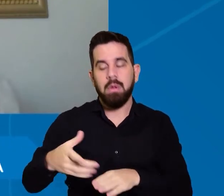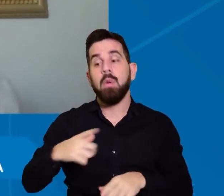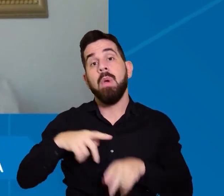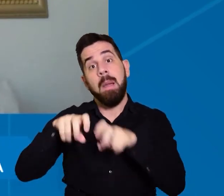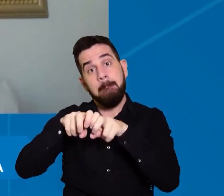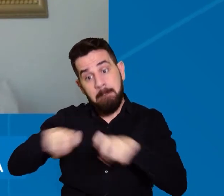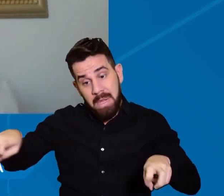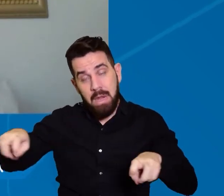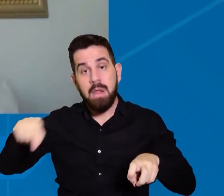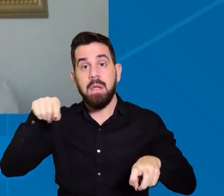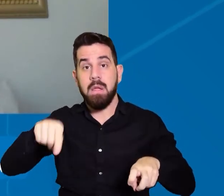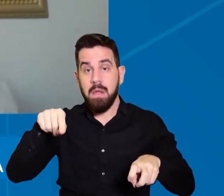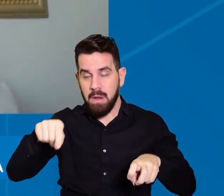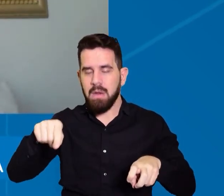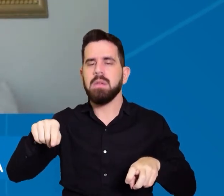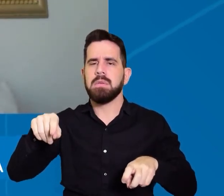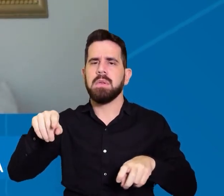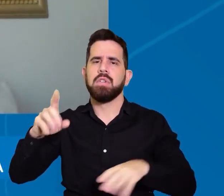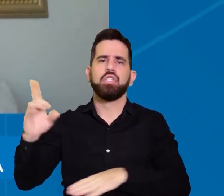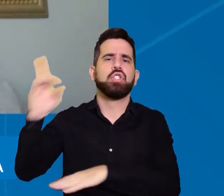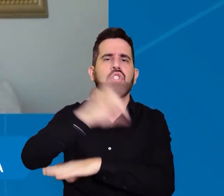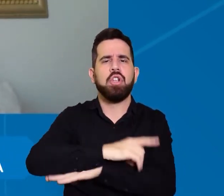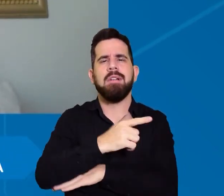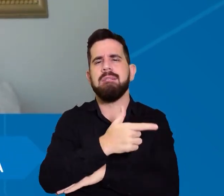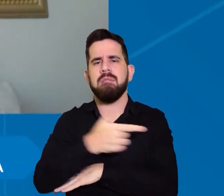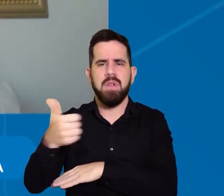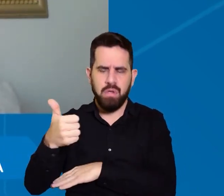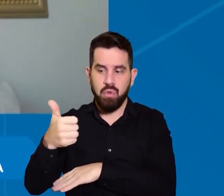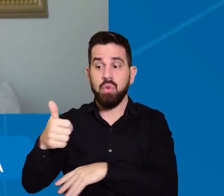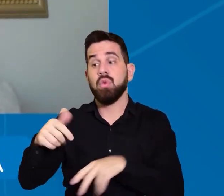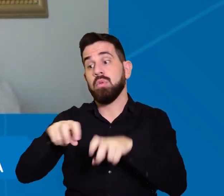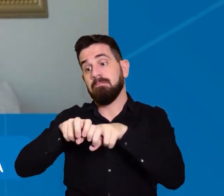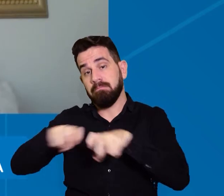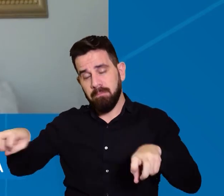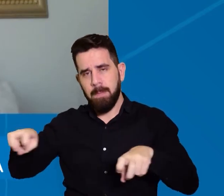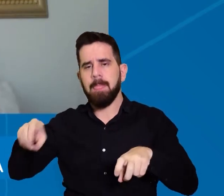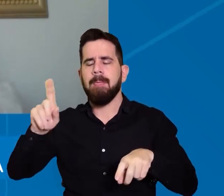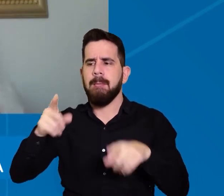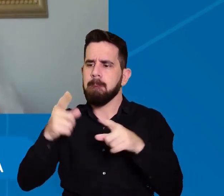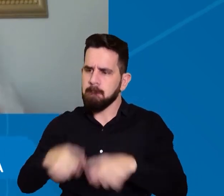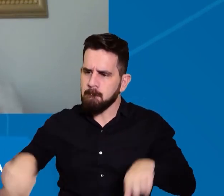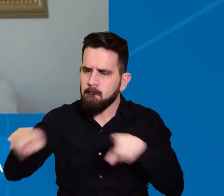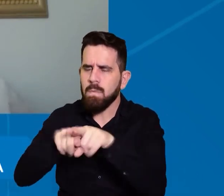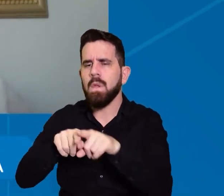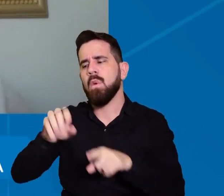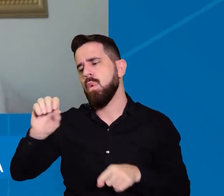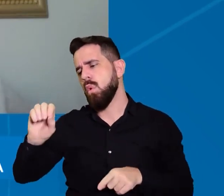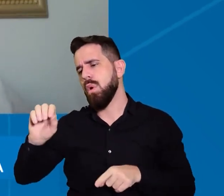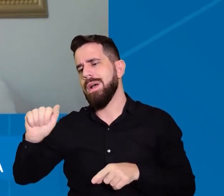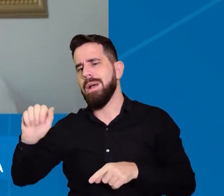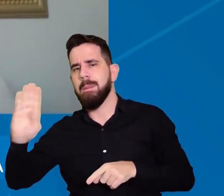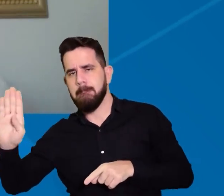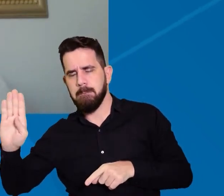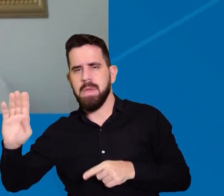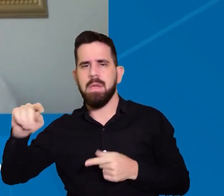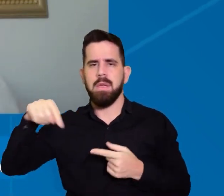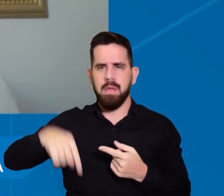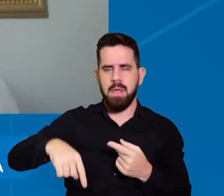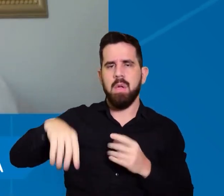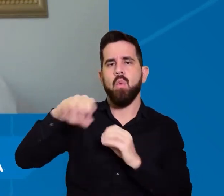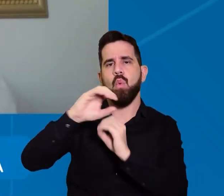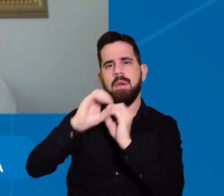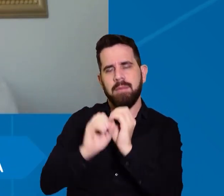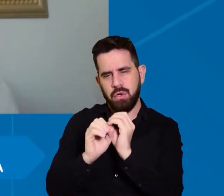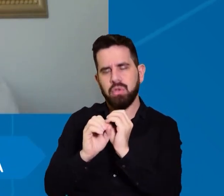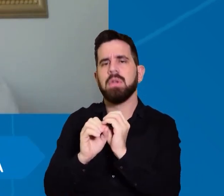deficiência, que essa acontece no dia 21, que é, então, a parceria entre a OAB e a UFG,